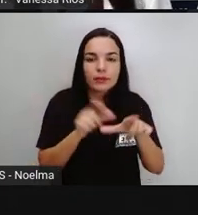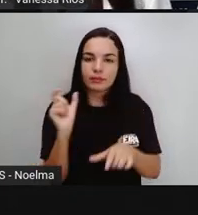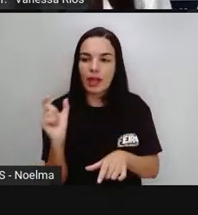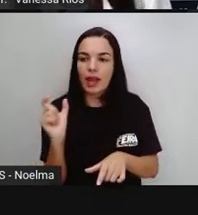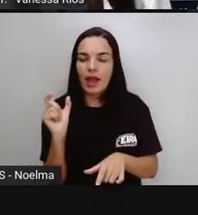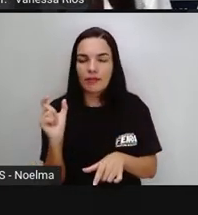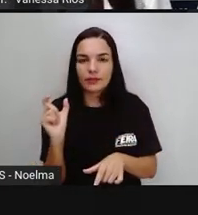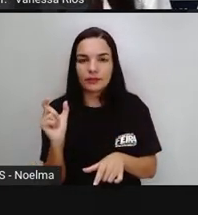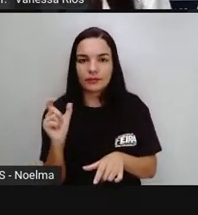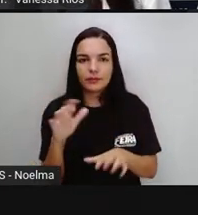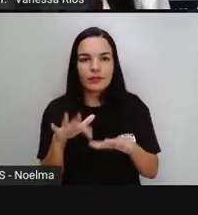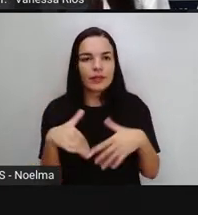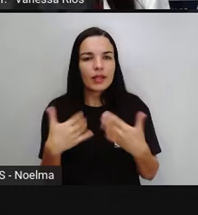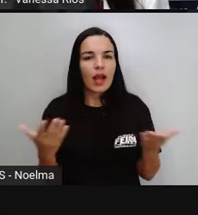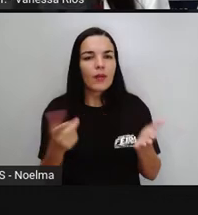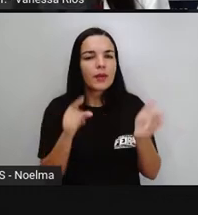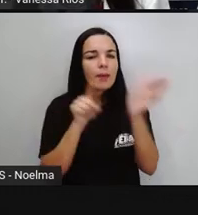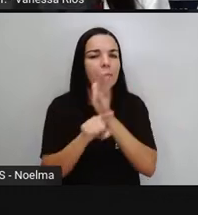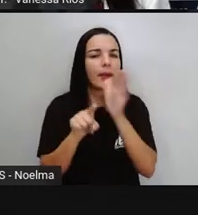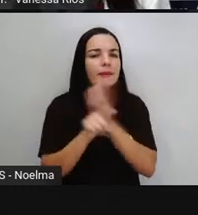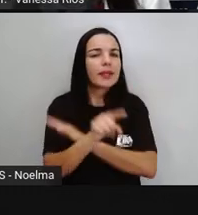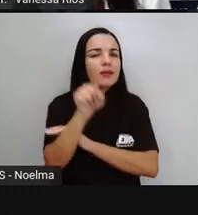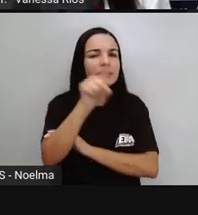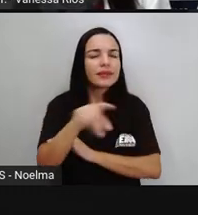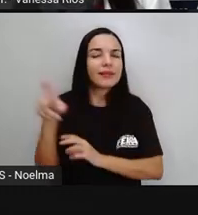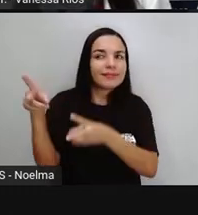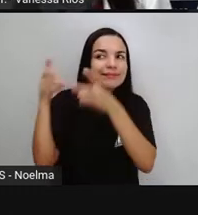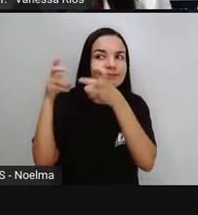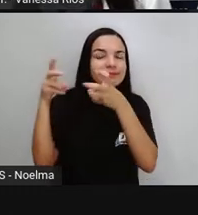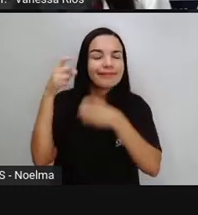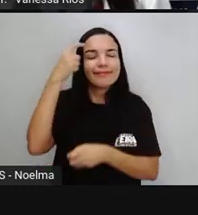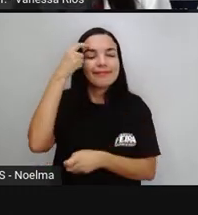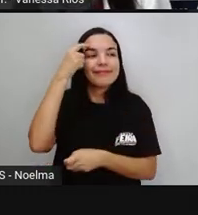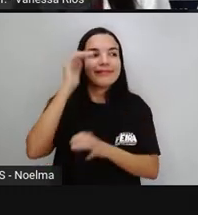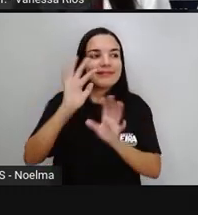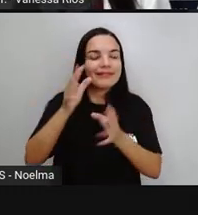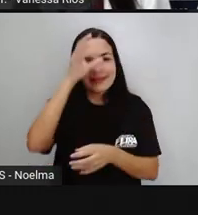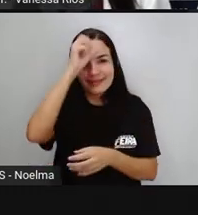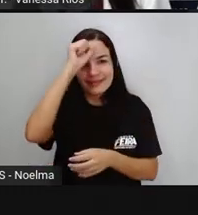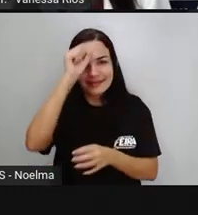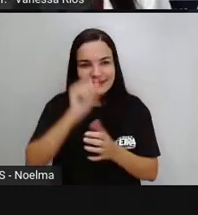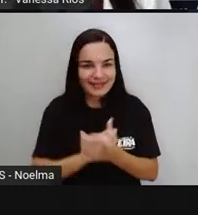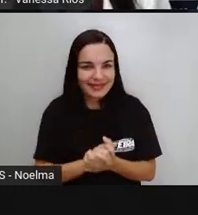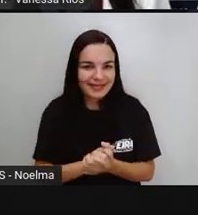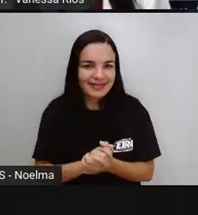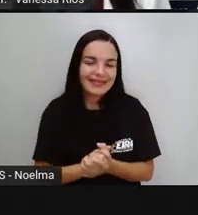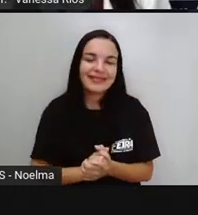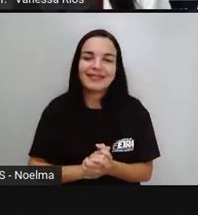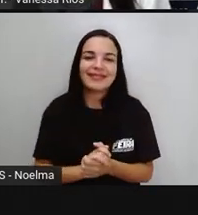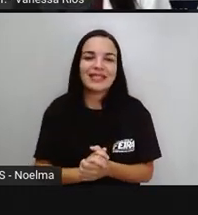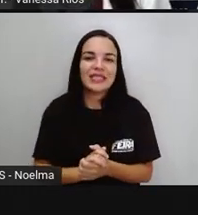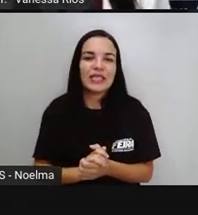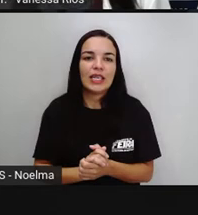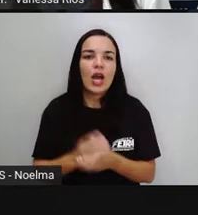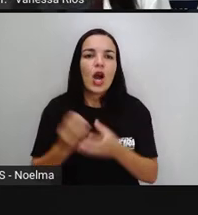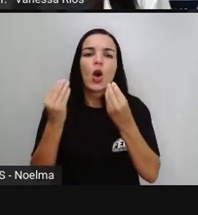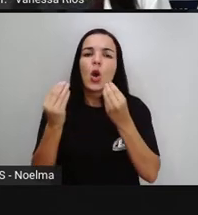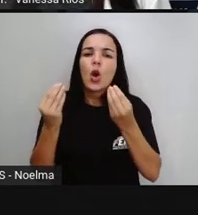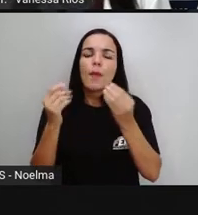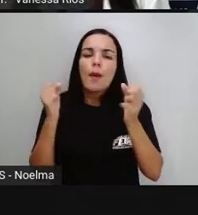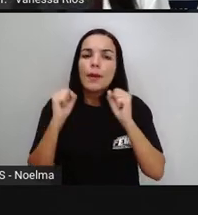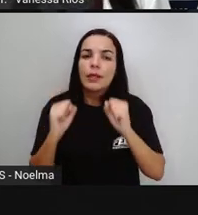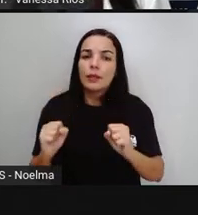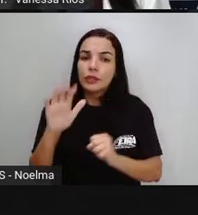E aí a Pro coloca essa pergunta para ver se você está ligado e está lembrado aí sobre o que a gente já está estudando, tá certo? Como